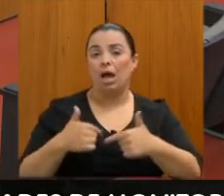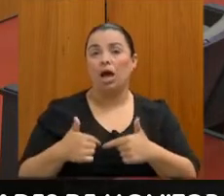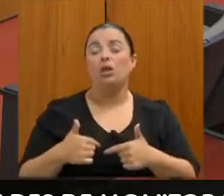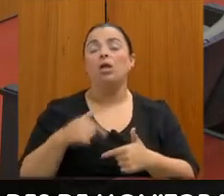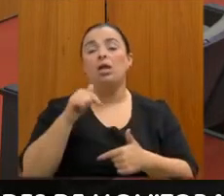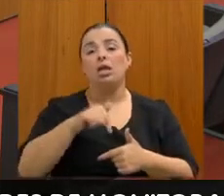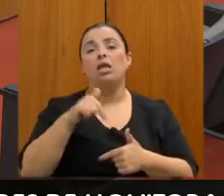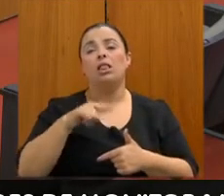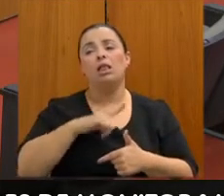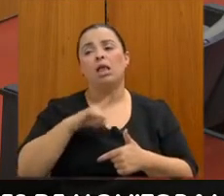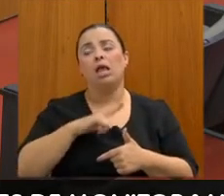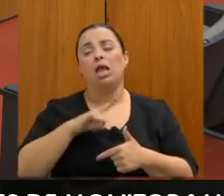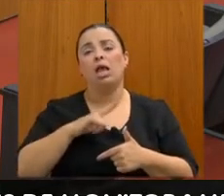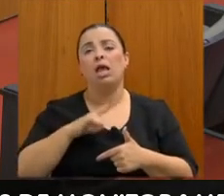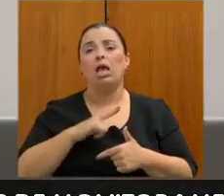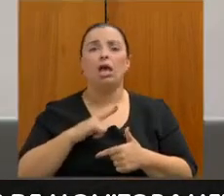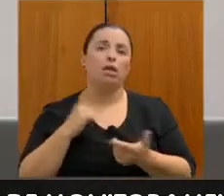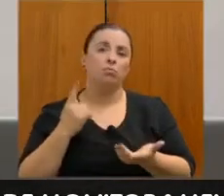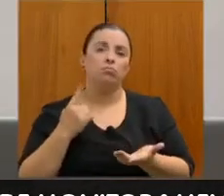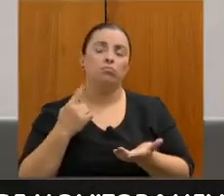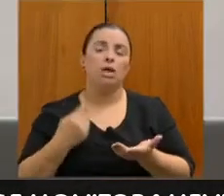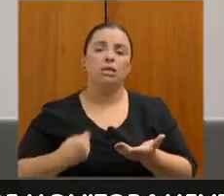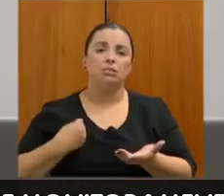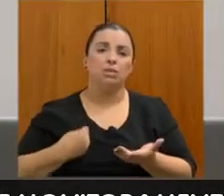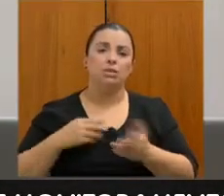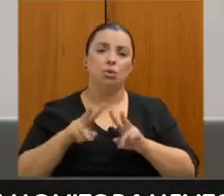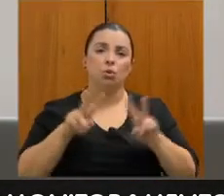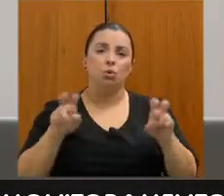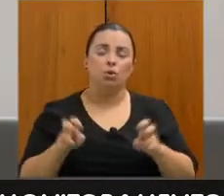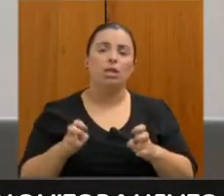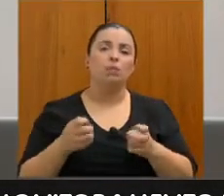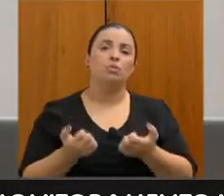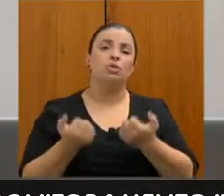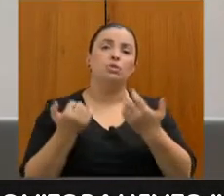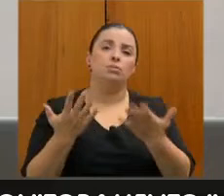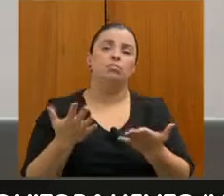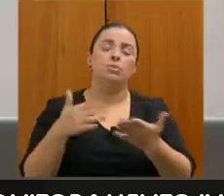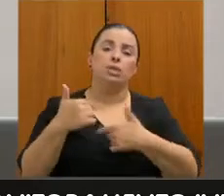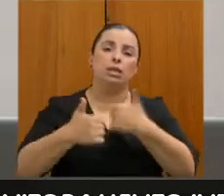emprego aí no Estado de Minas Gerais. No mais, então, eu quero aqui